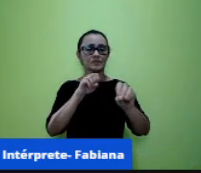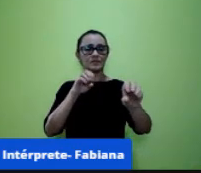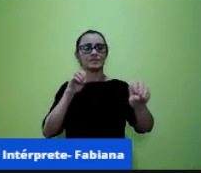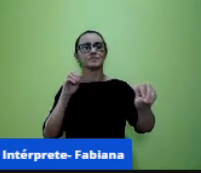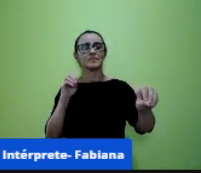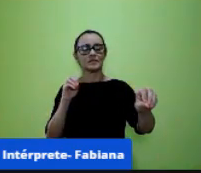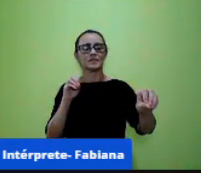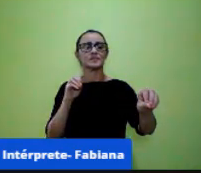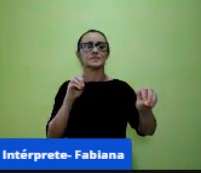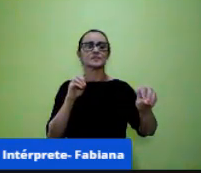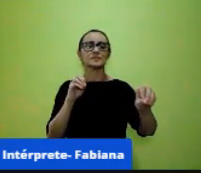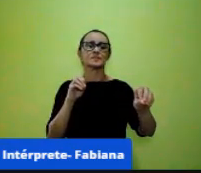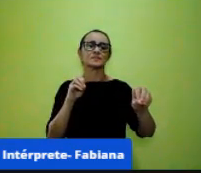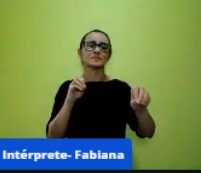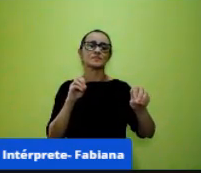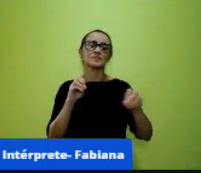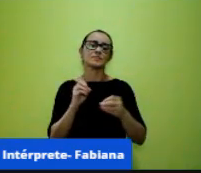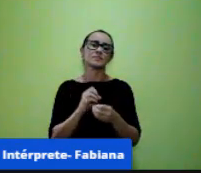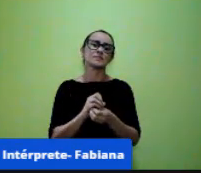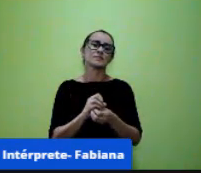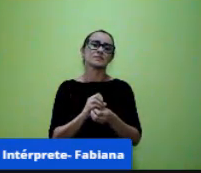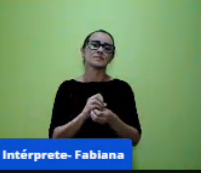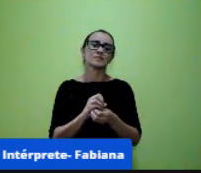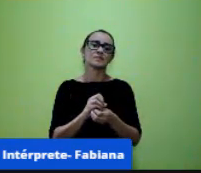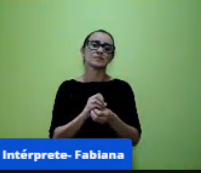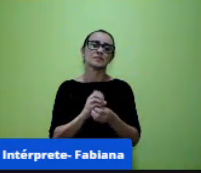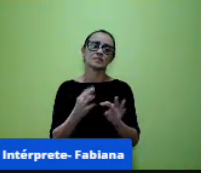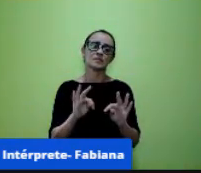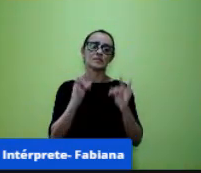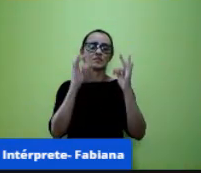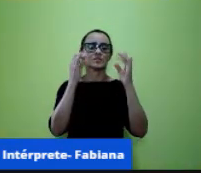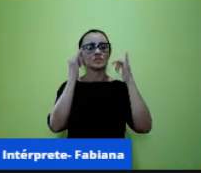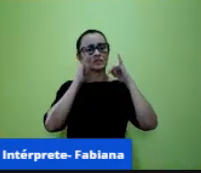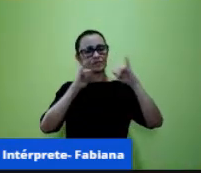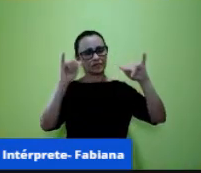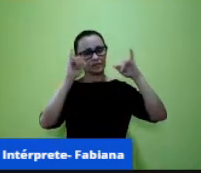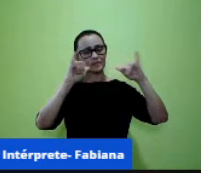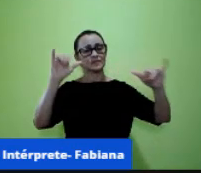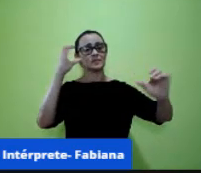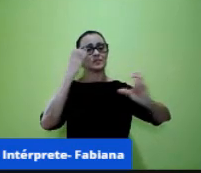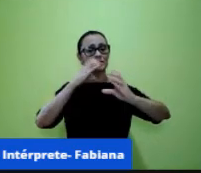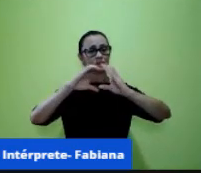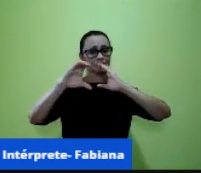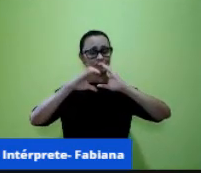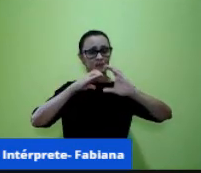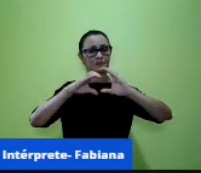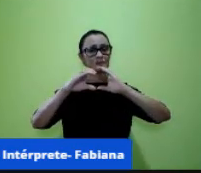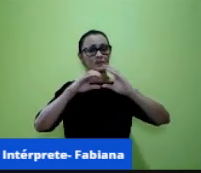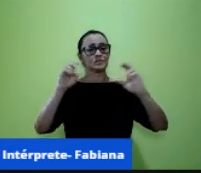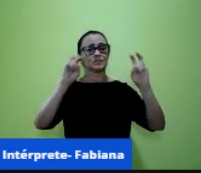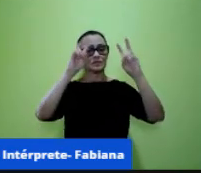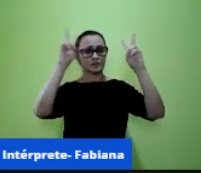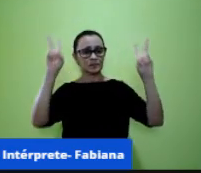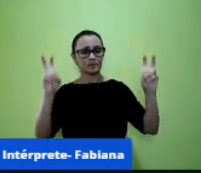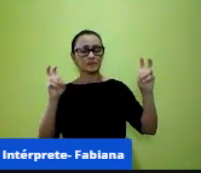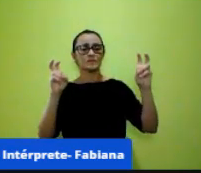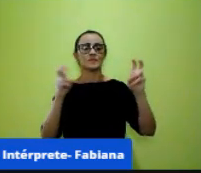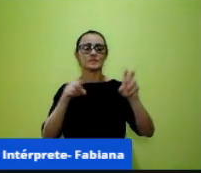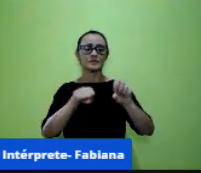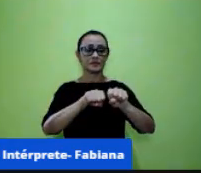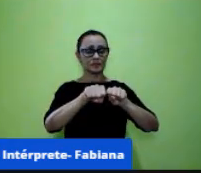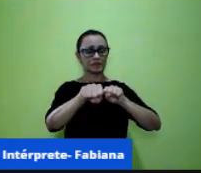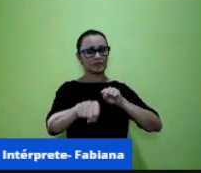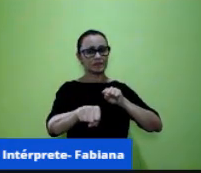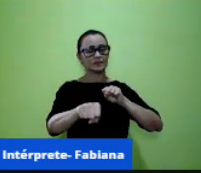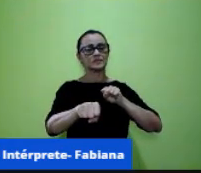as tecnologias da informação e comunicação né nessa essa formação das reflexões